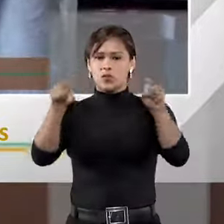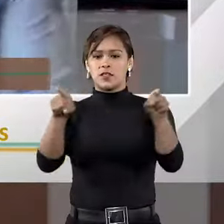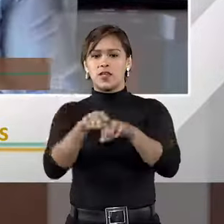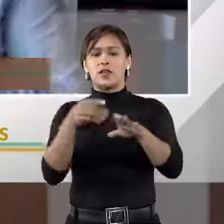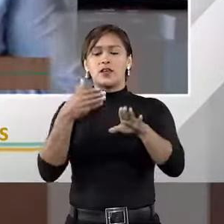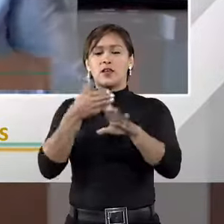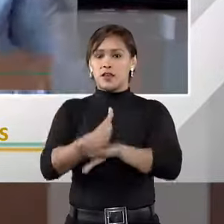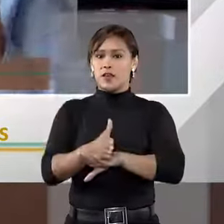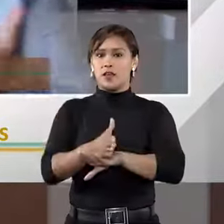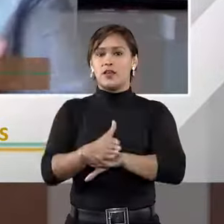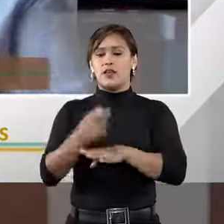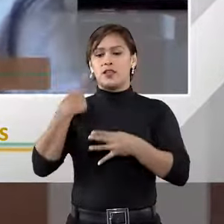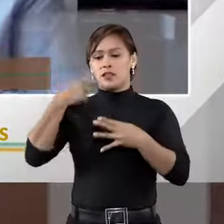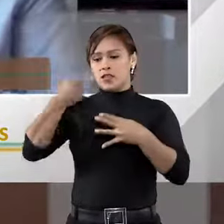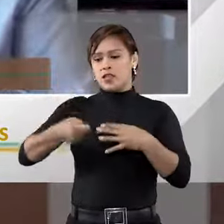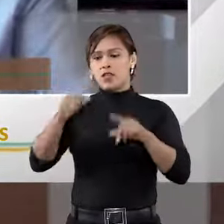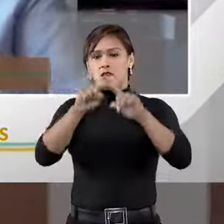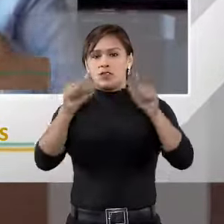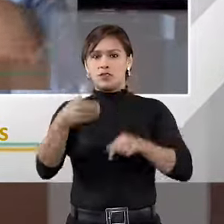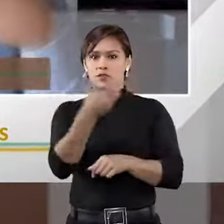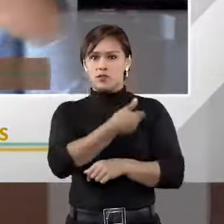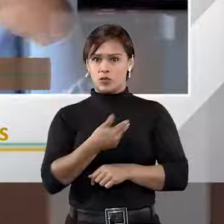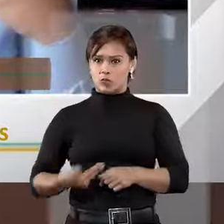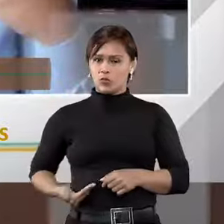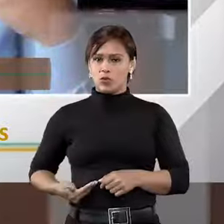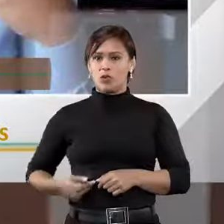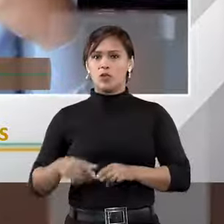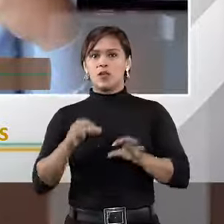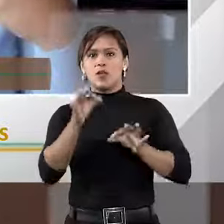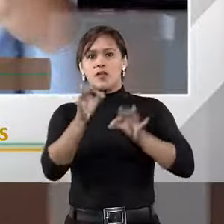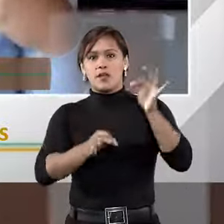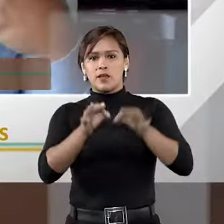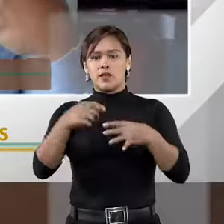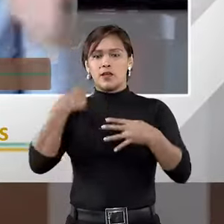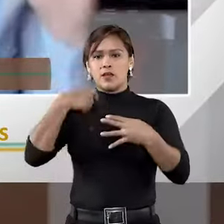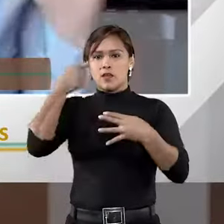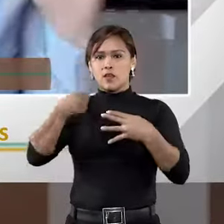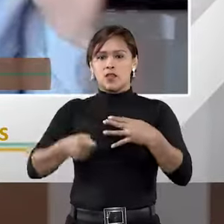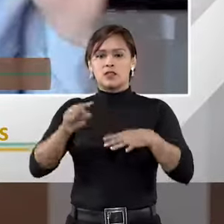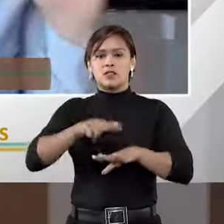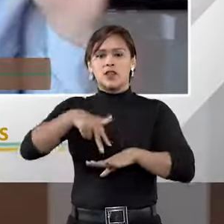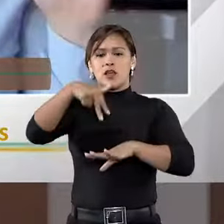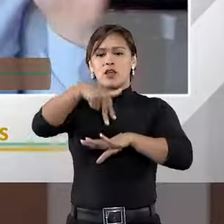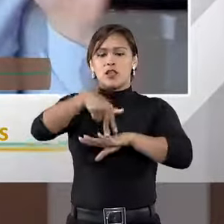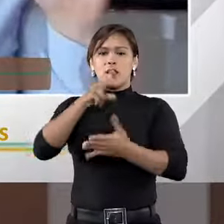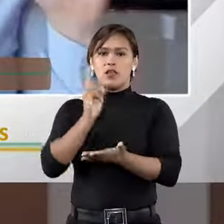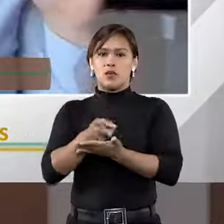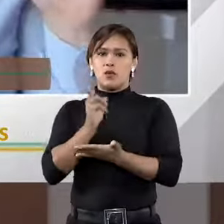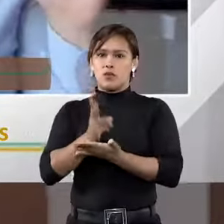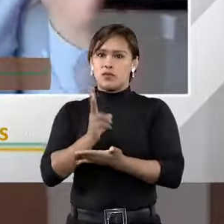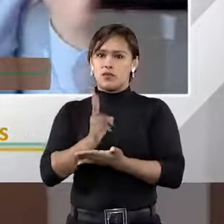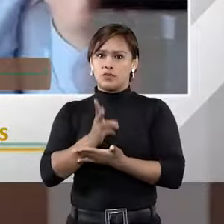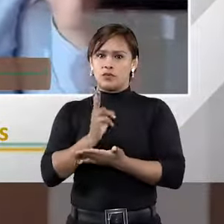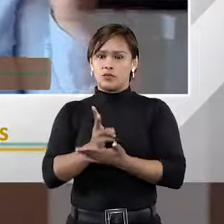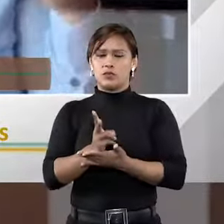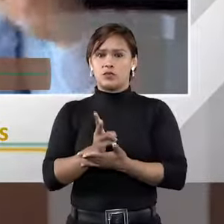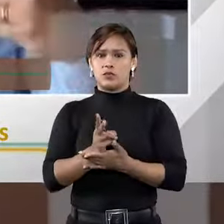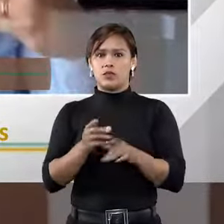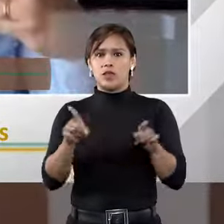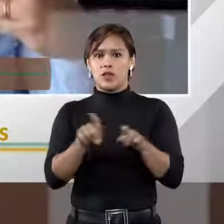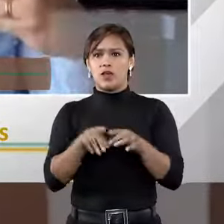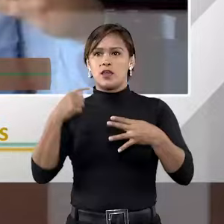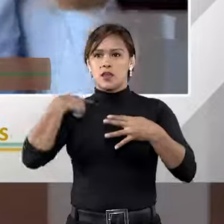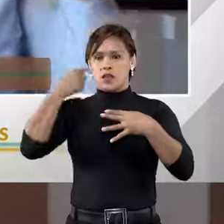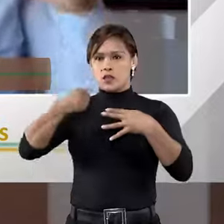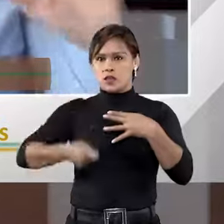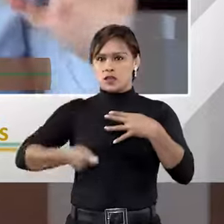entra na carreira e é um servidor público, ele é um juiz que está lá permanentemente, ou seja, ele é